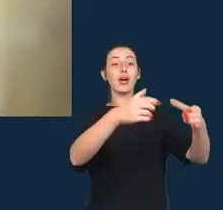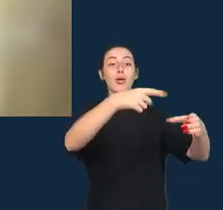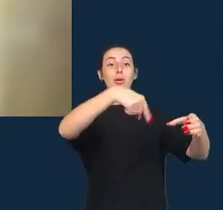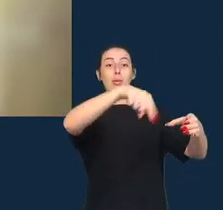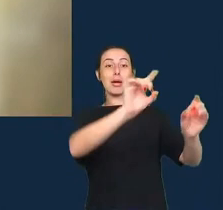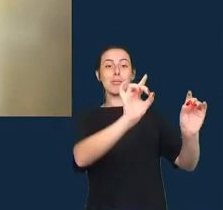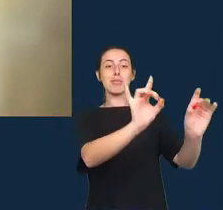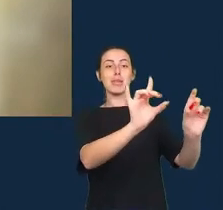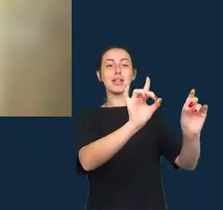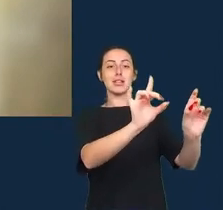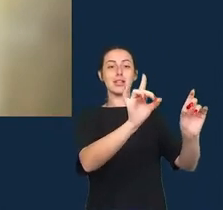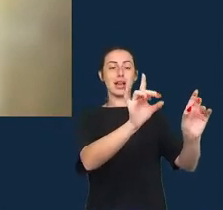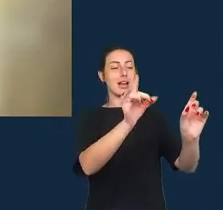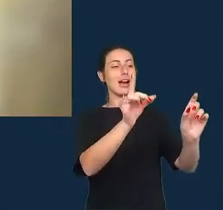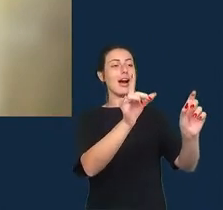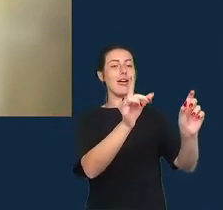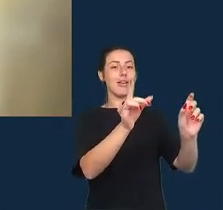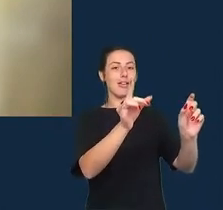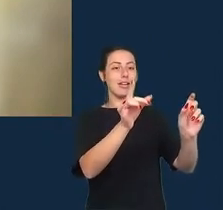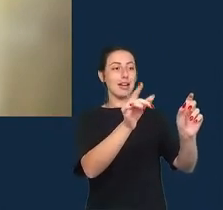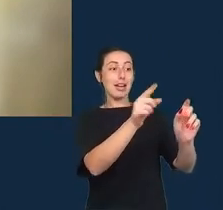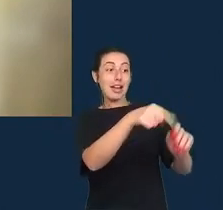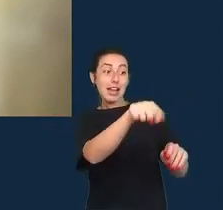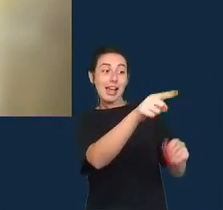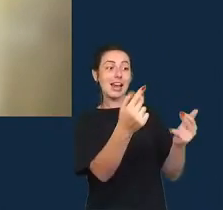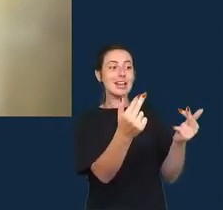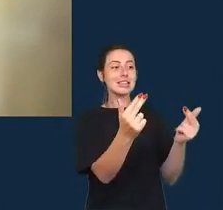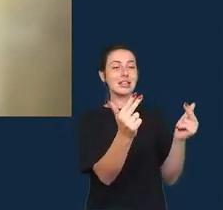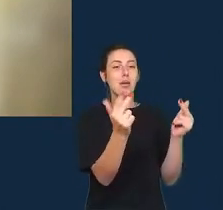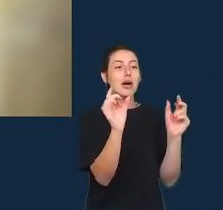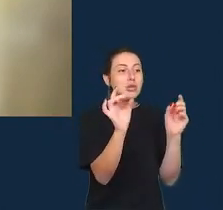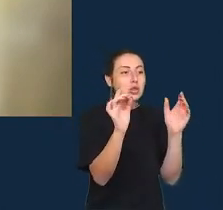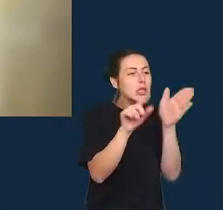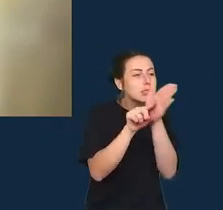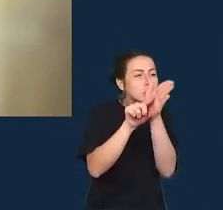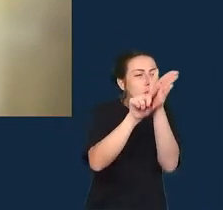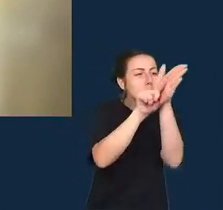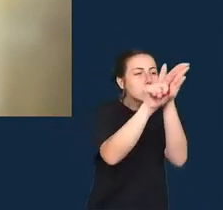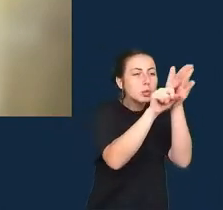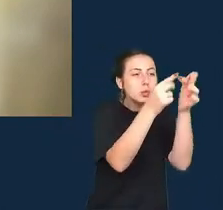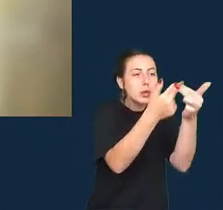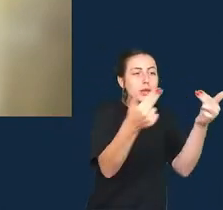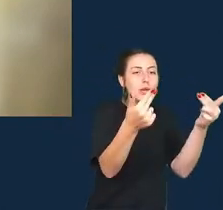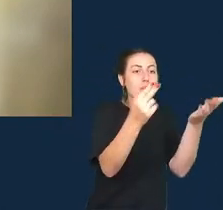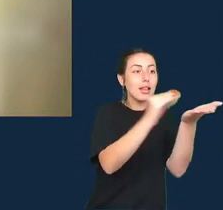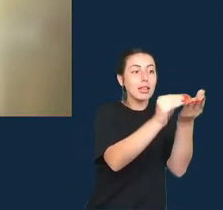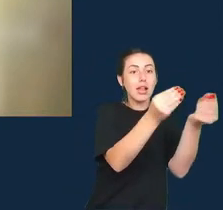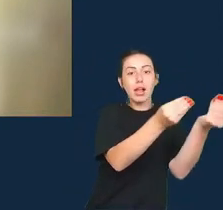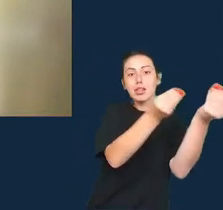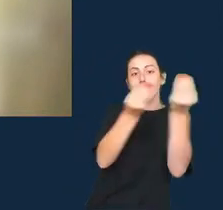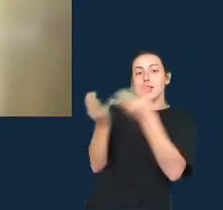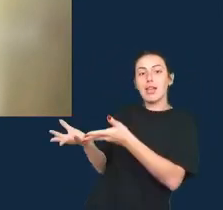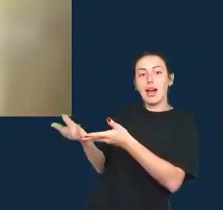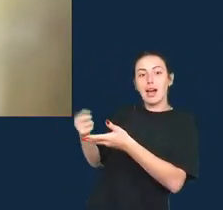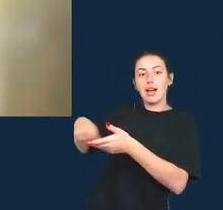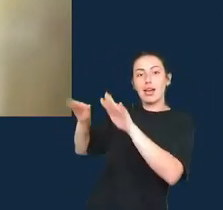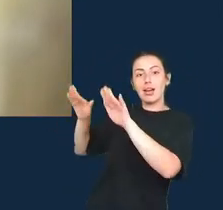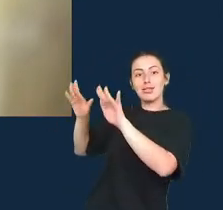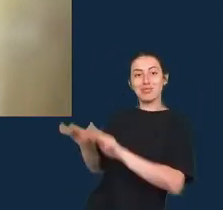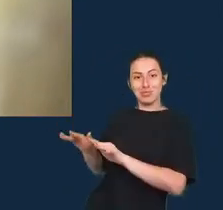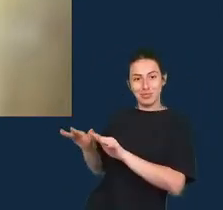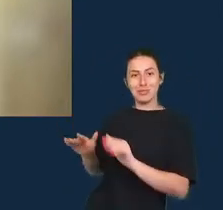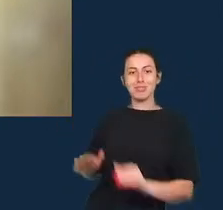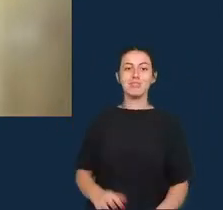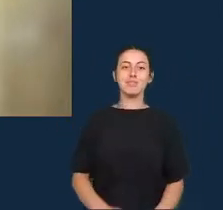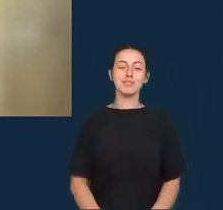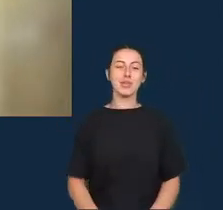especializada que está lá no cantinho da sala como você falou então ainda há um silo dentro das redações e eu me pergunto como que